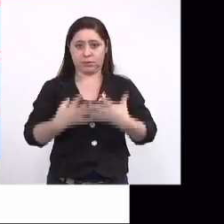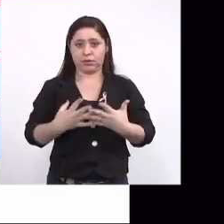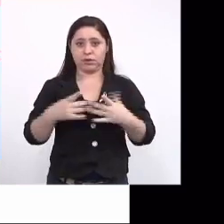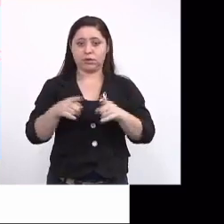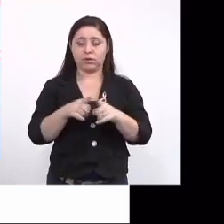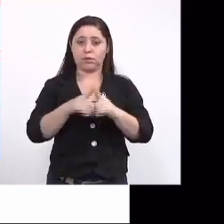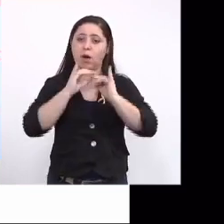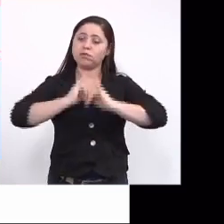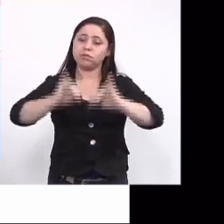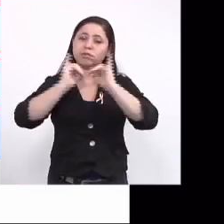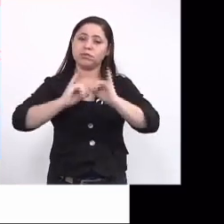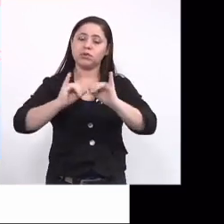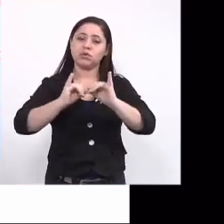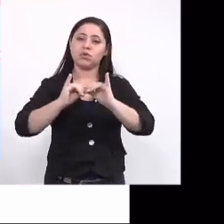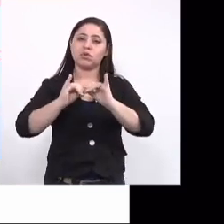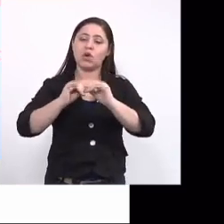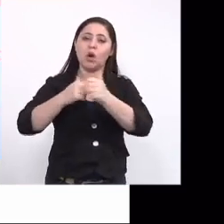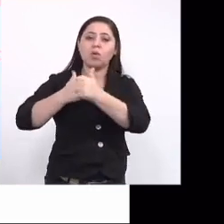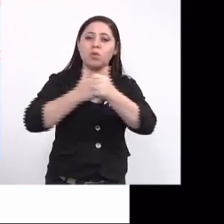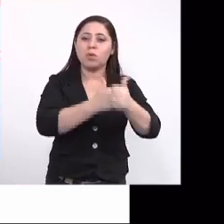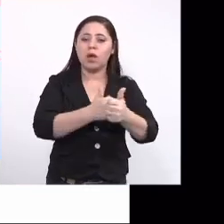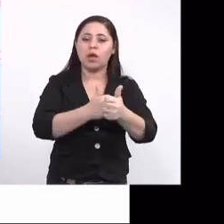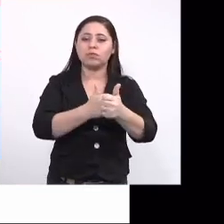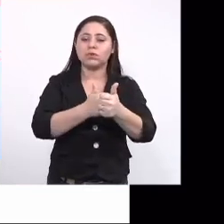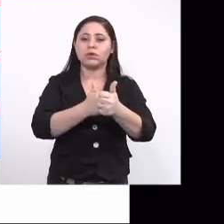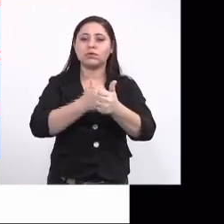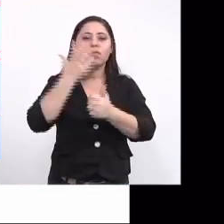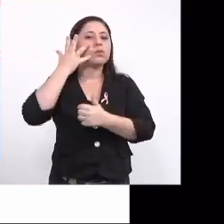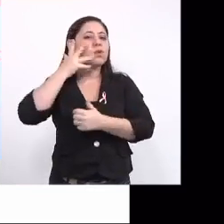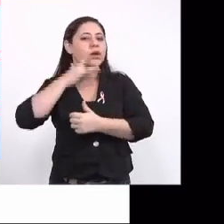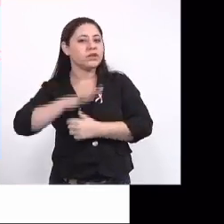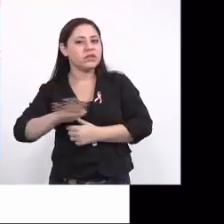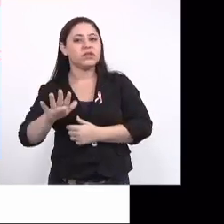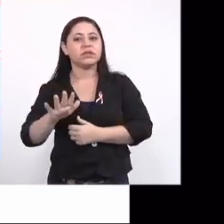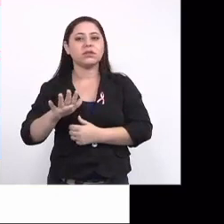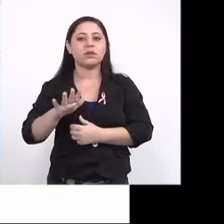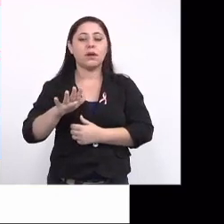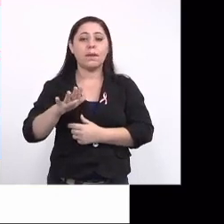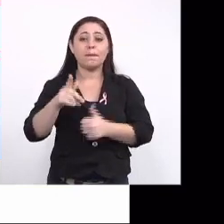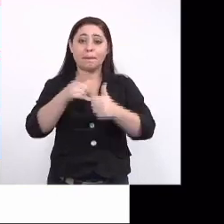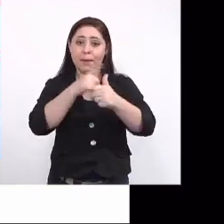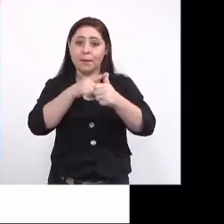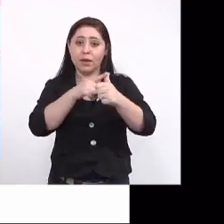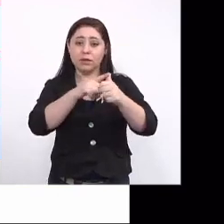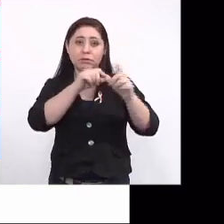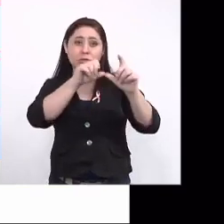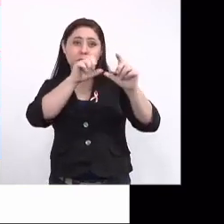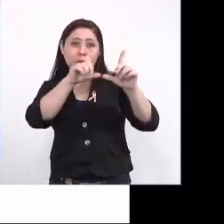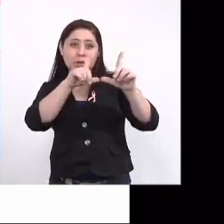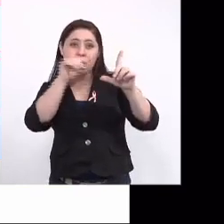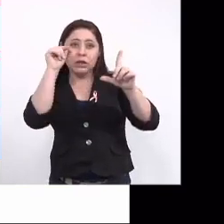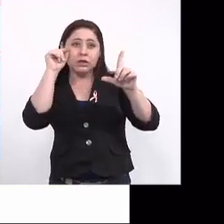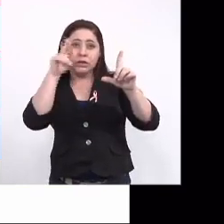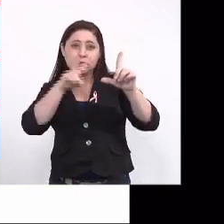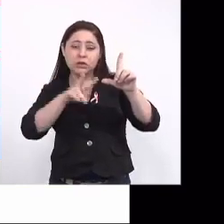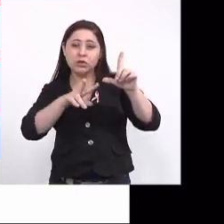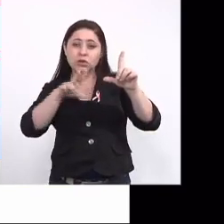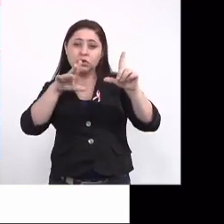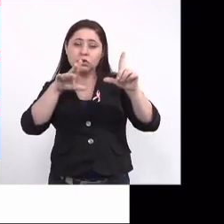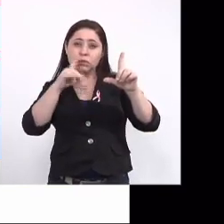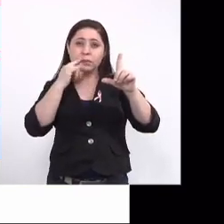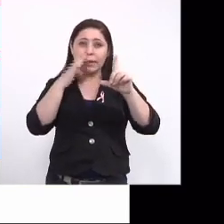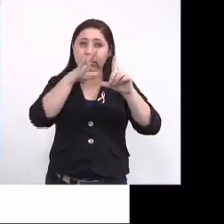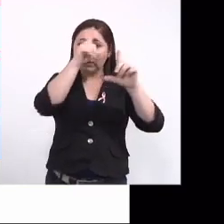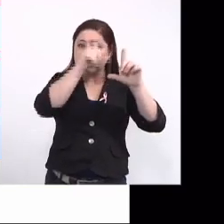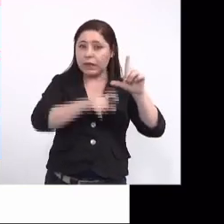o seguimento e acompanhamento dessas crianças. Então, nessa primeira parte, aqui no canto direito, meu esquerdo aqui,